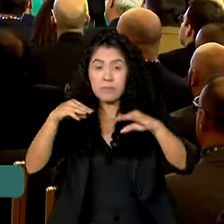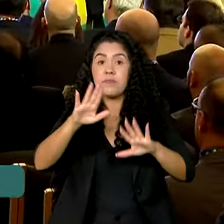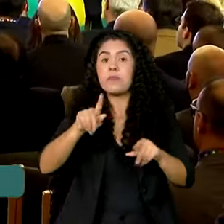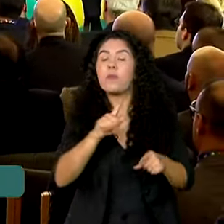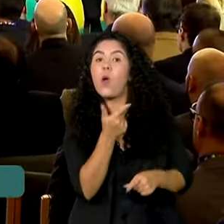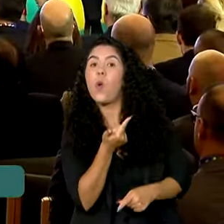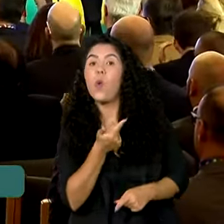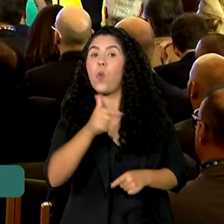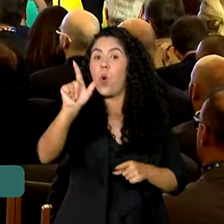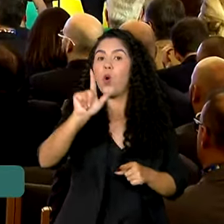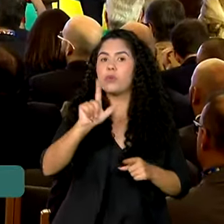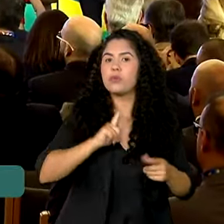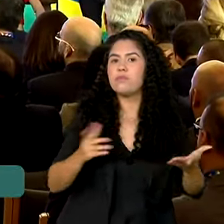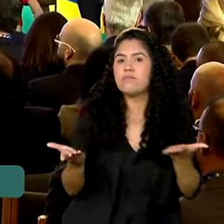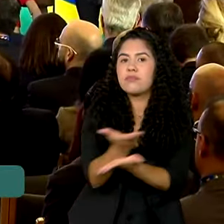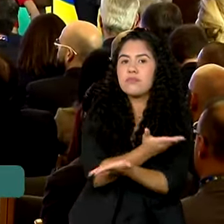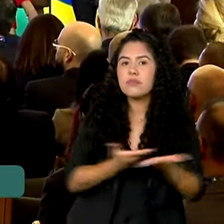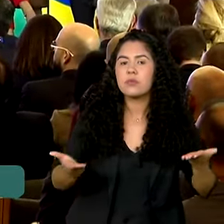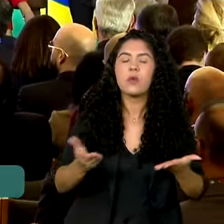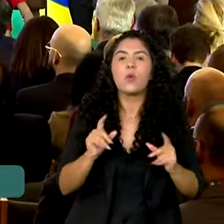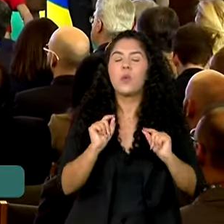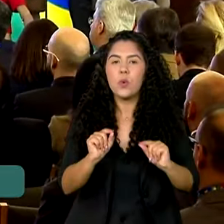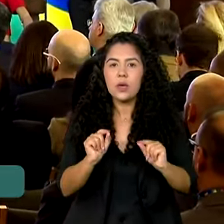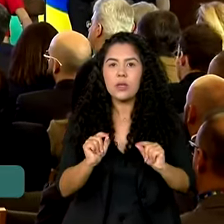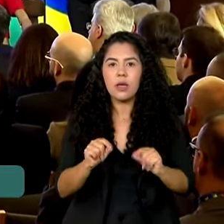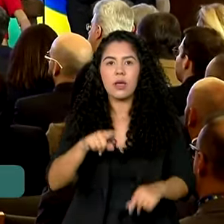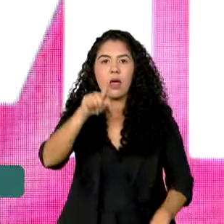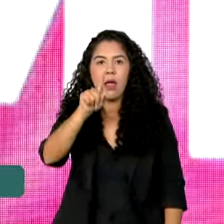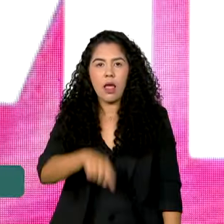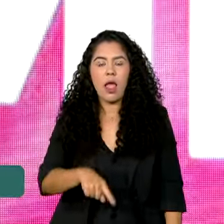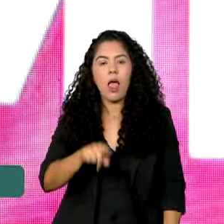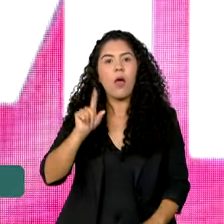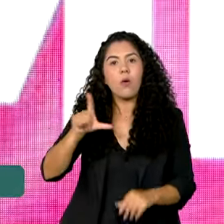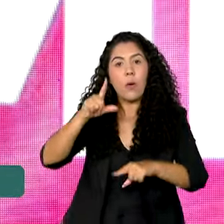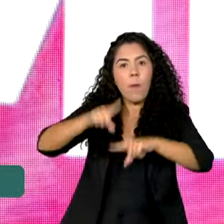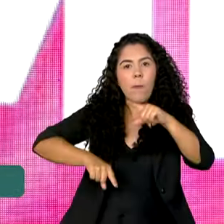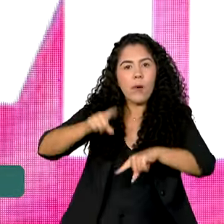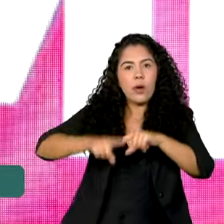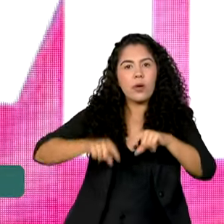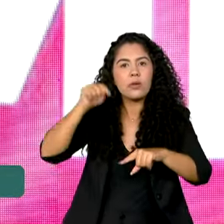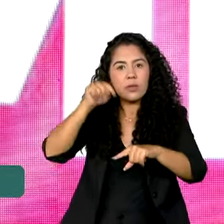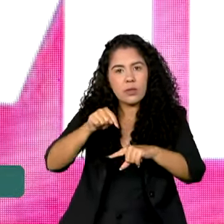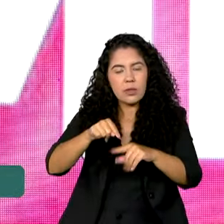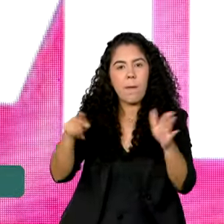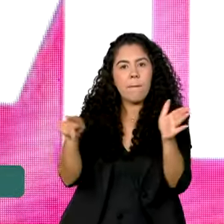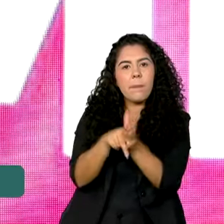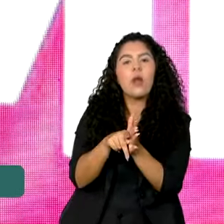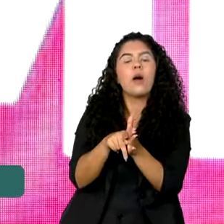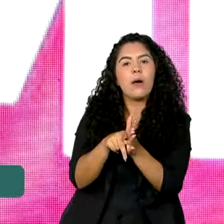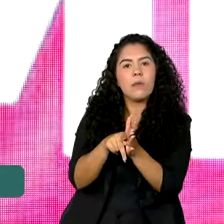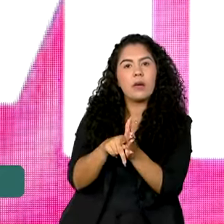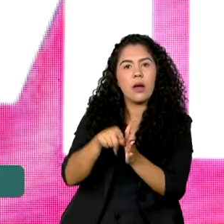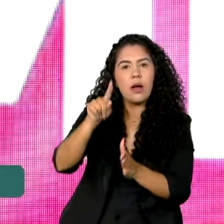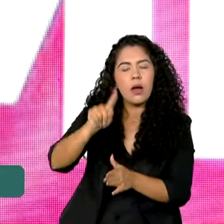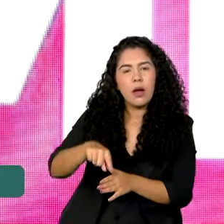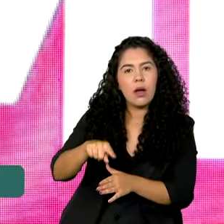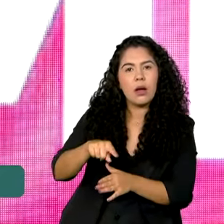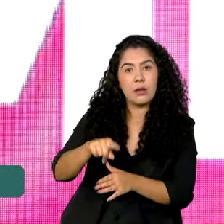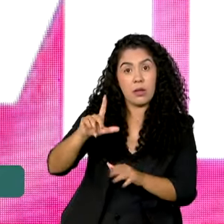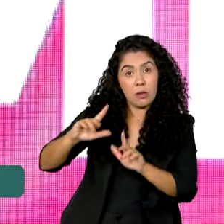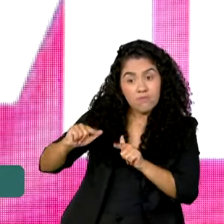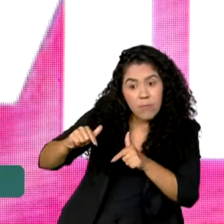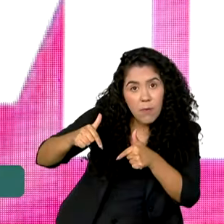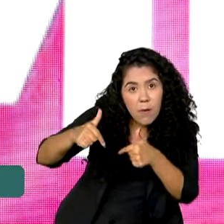exemplo de colaboração é a nossa joint venture com a Zodiac Aerospace, que foi, que iniciou as